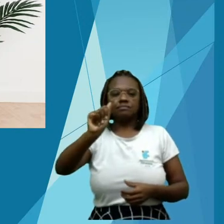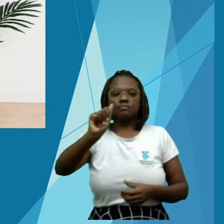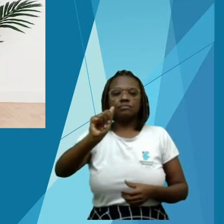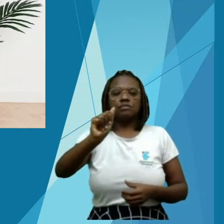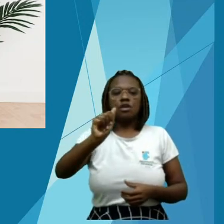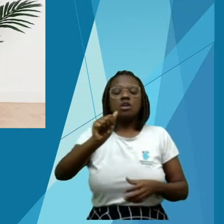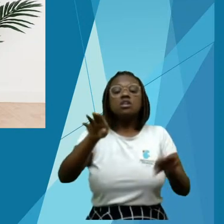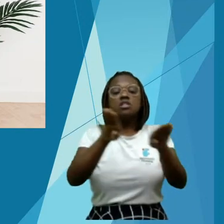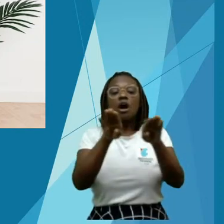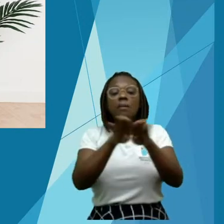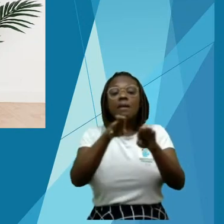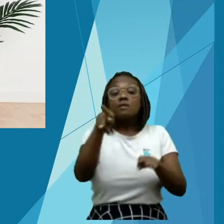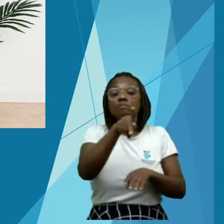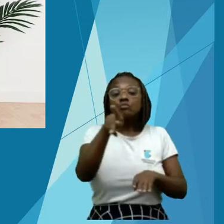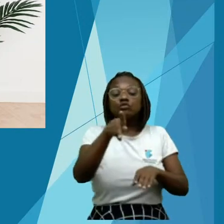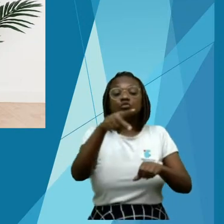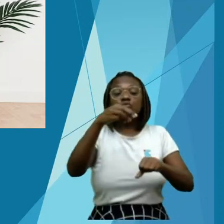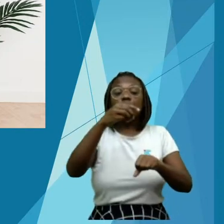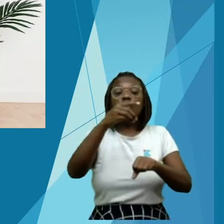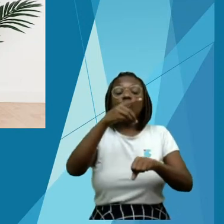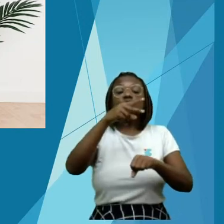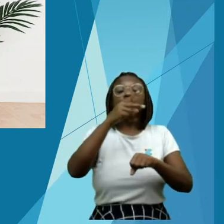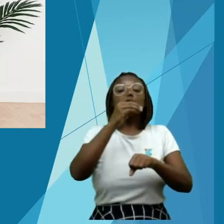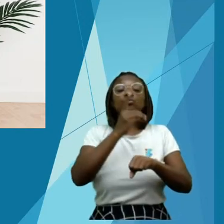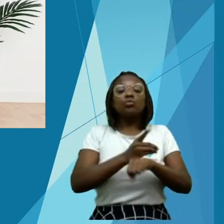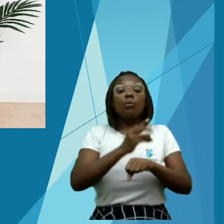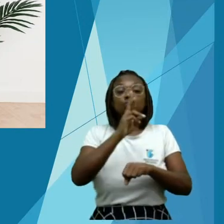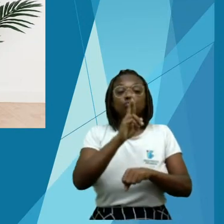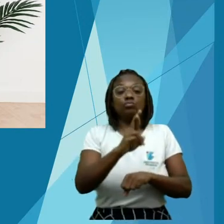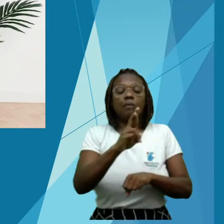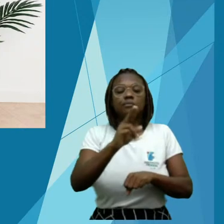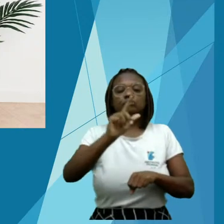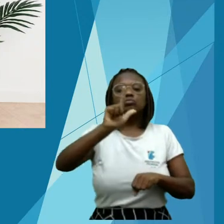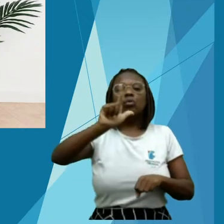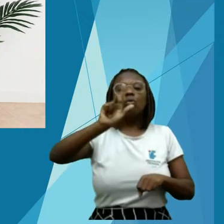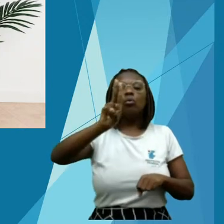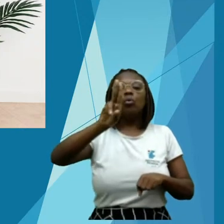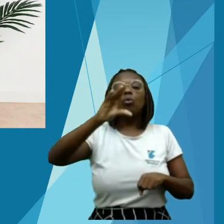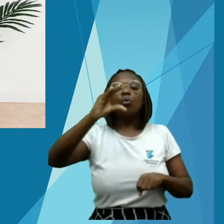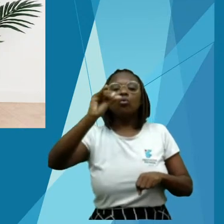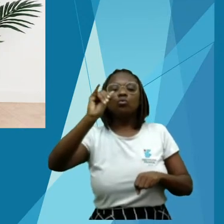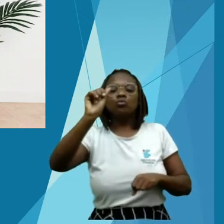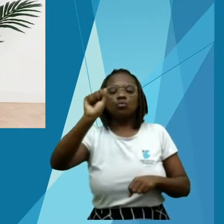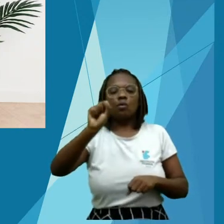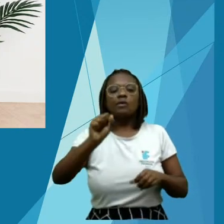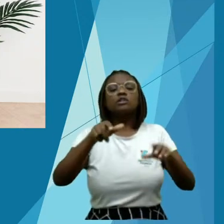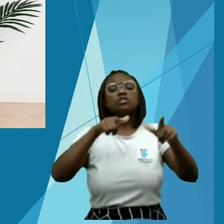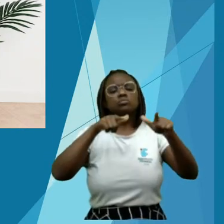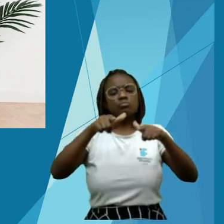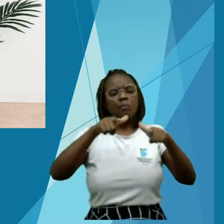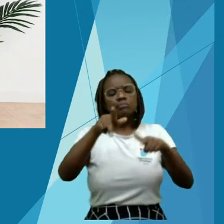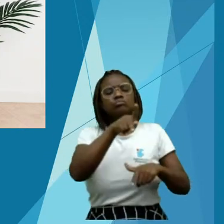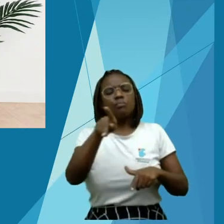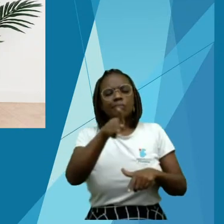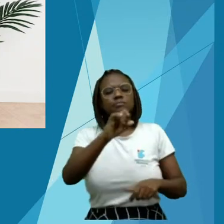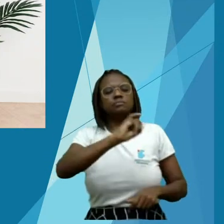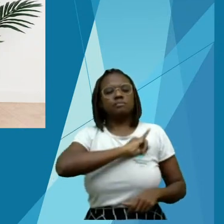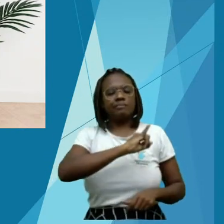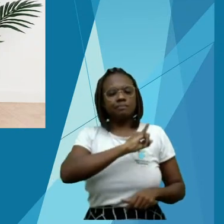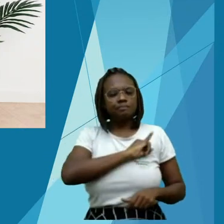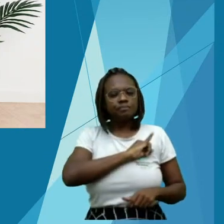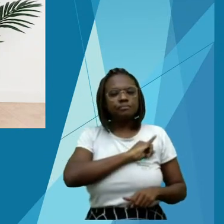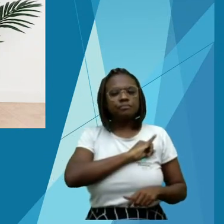O livro, ele analisa a trajetória dos imigrantes haitianos que chegaram ao Brasil